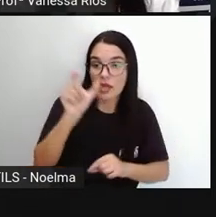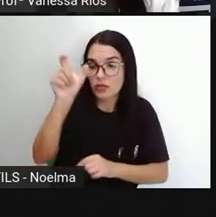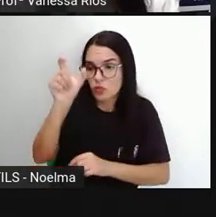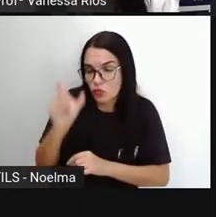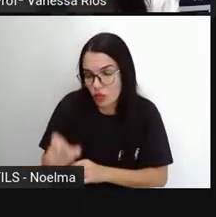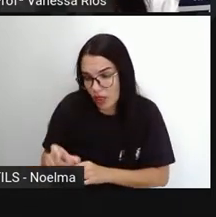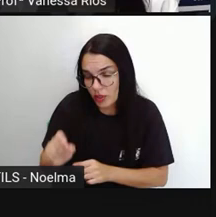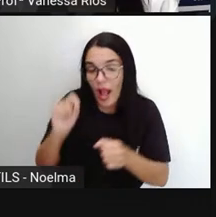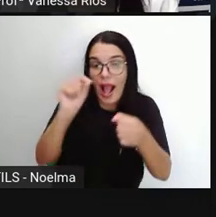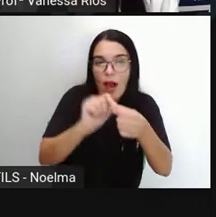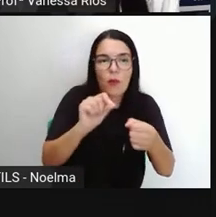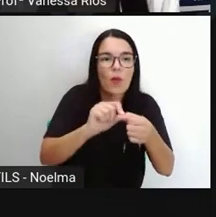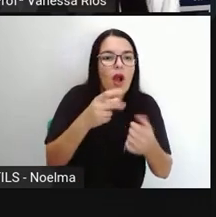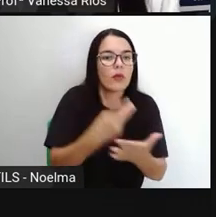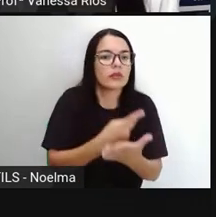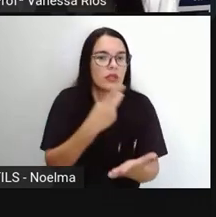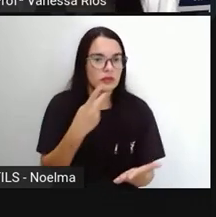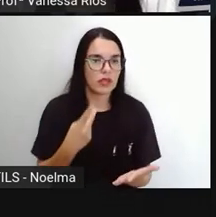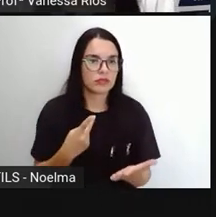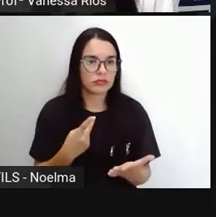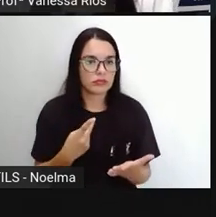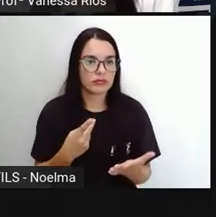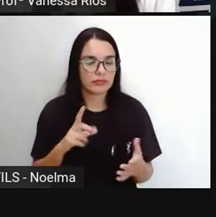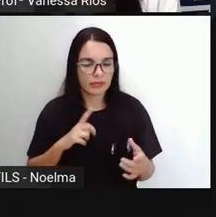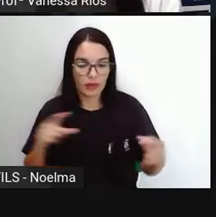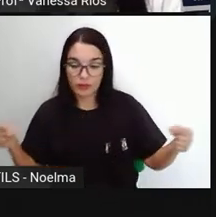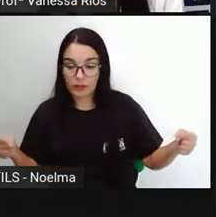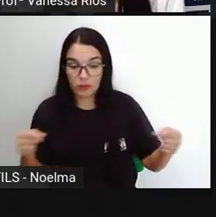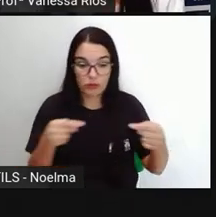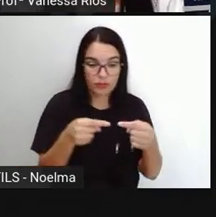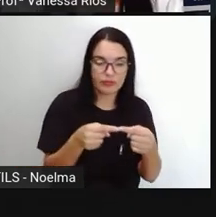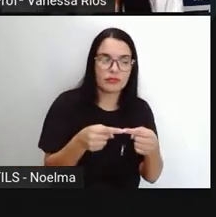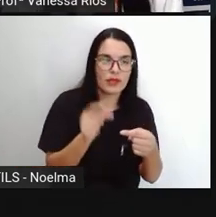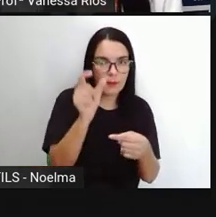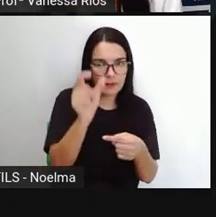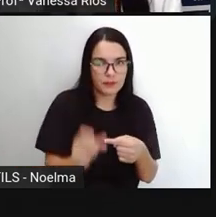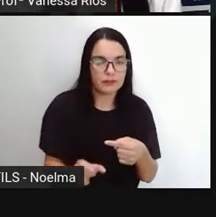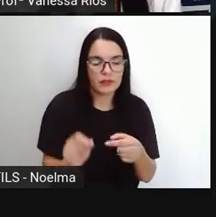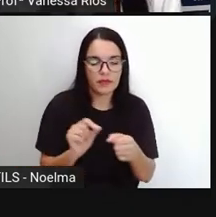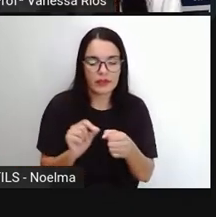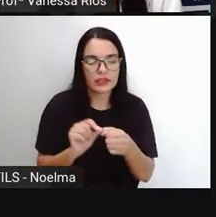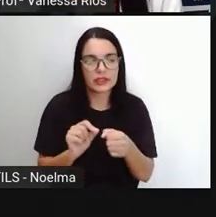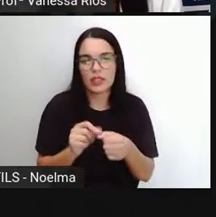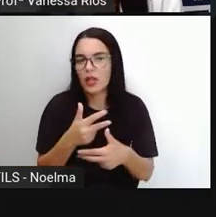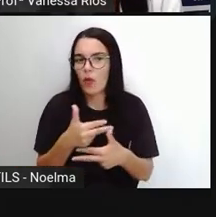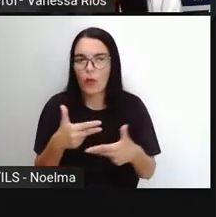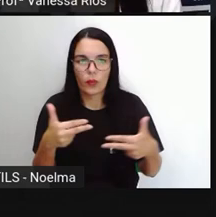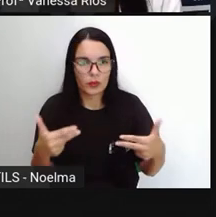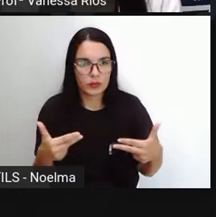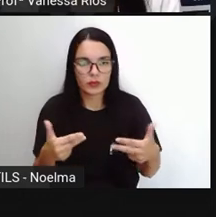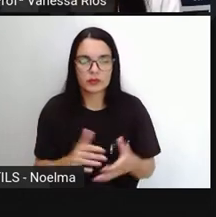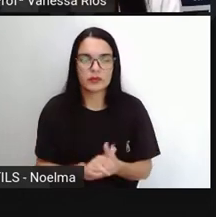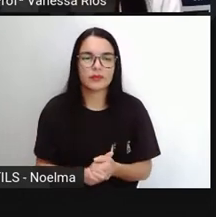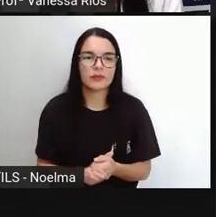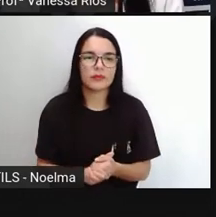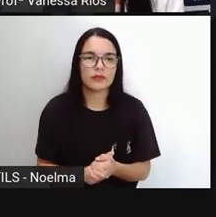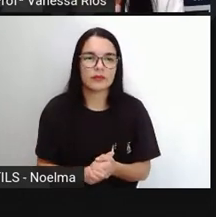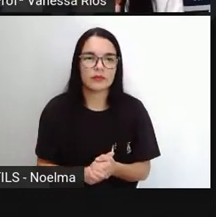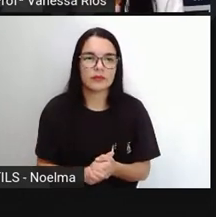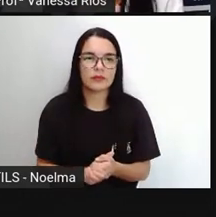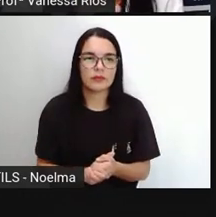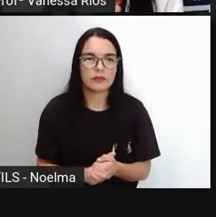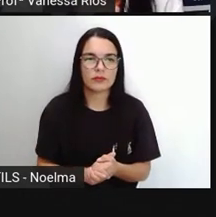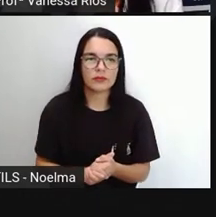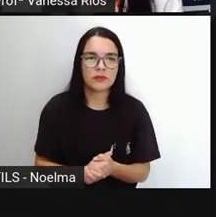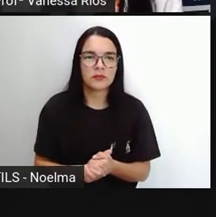a ação expressa. Então, o sujeito se refere à pessoa, né? A praticar ou a sofrer a ação designada